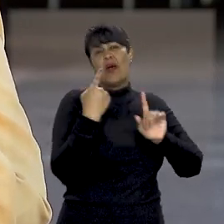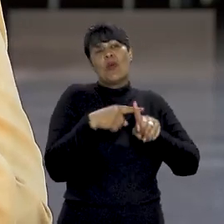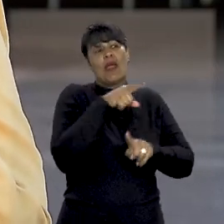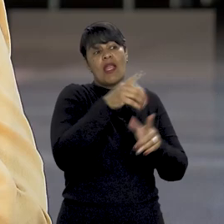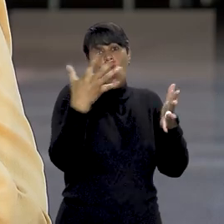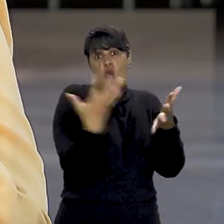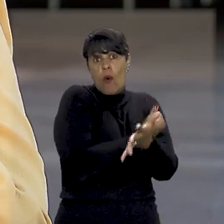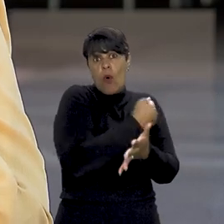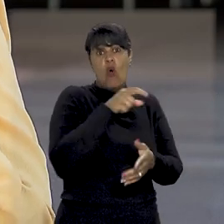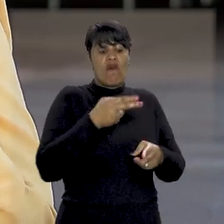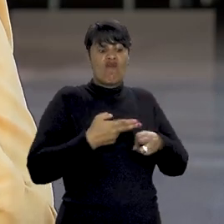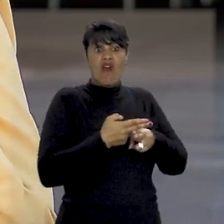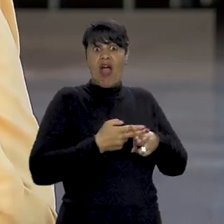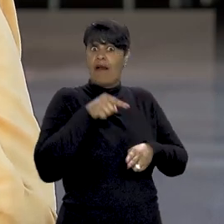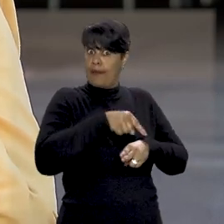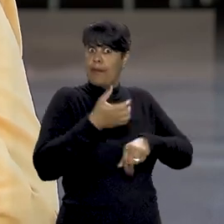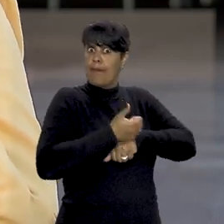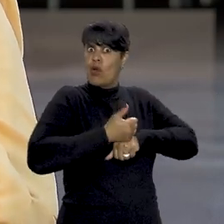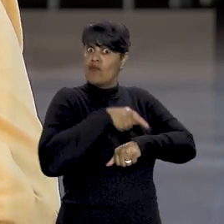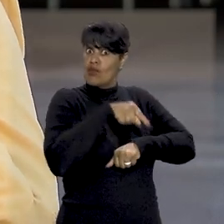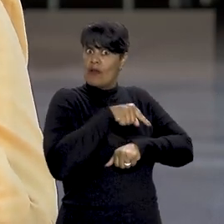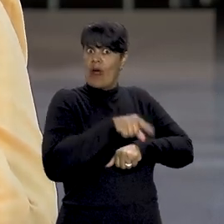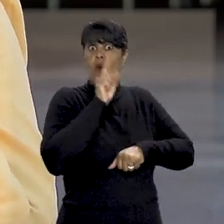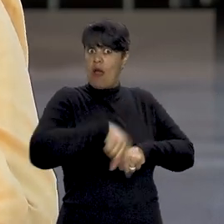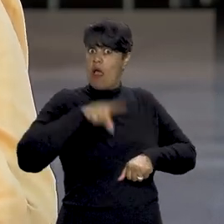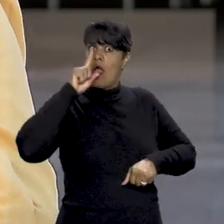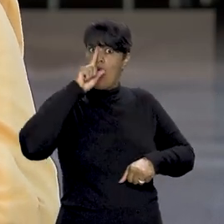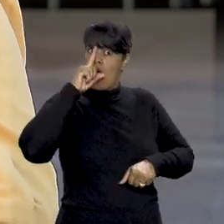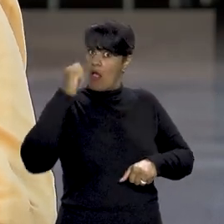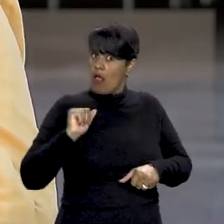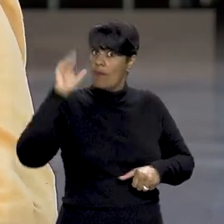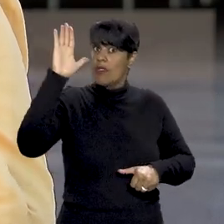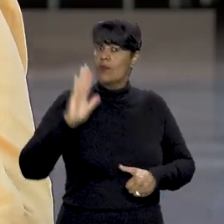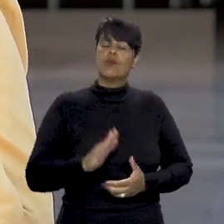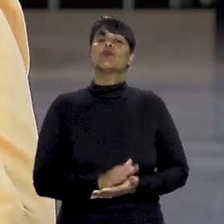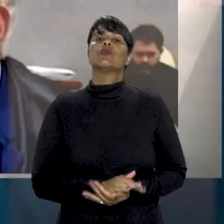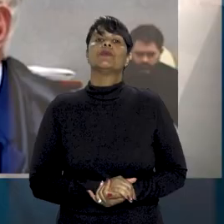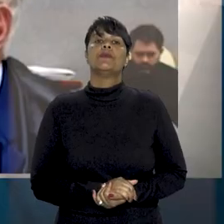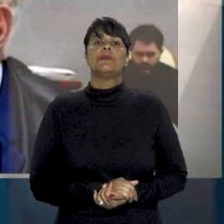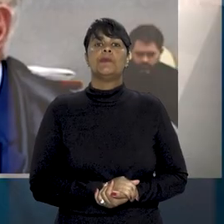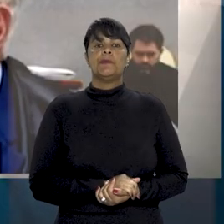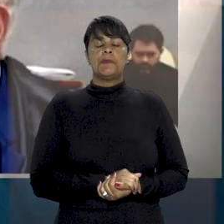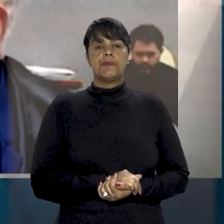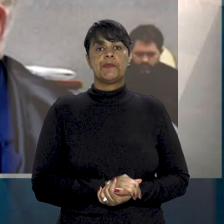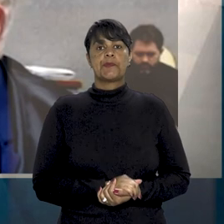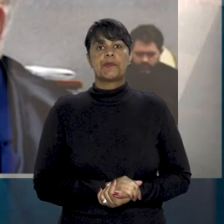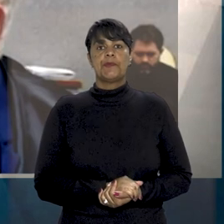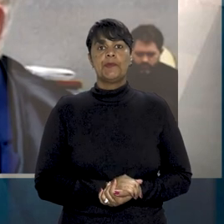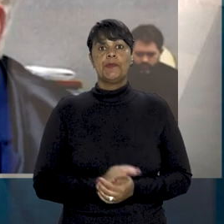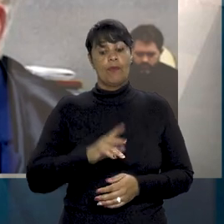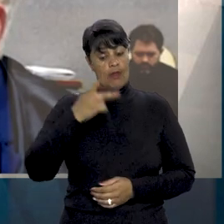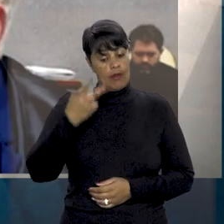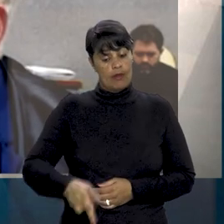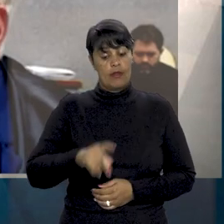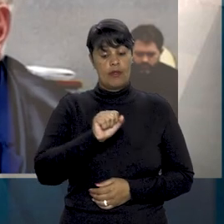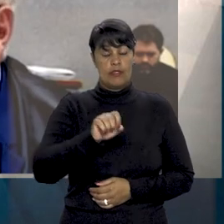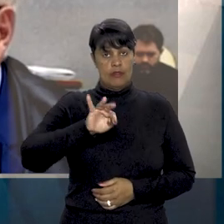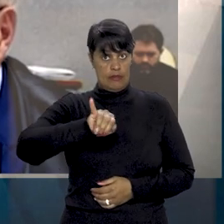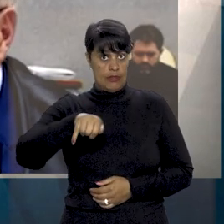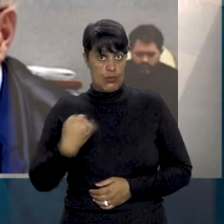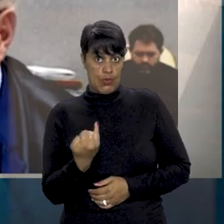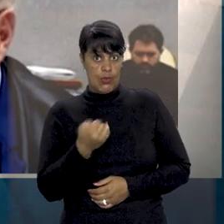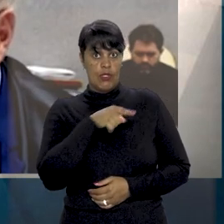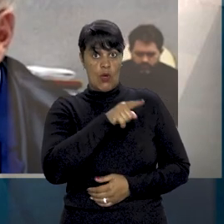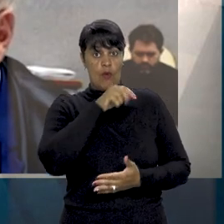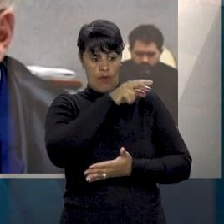uma faca profissional de desossa, um objeto extremamente perigoso. No STJ, o relator deu provimento